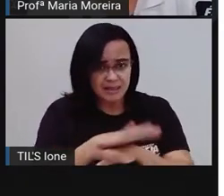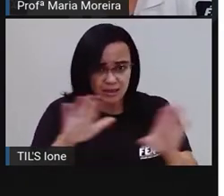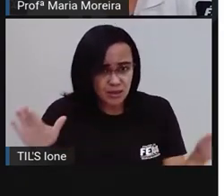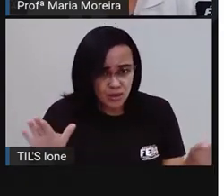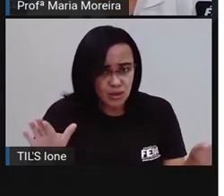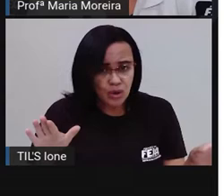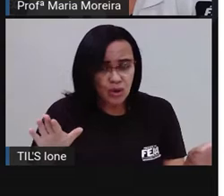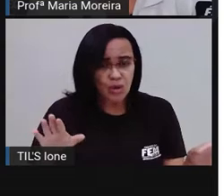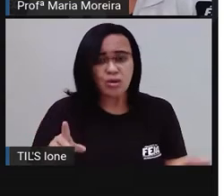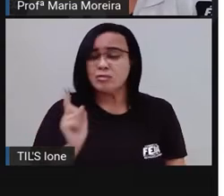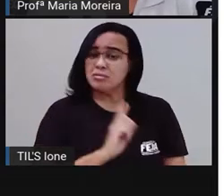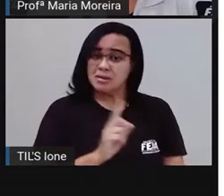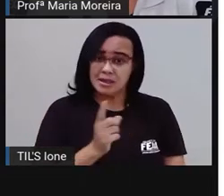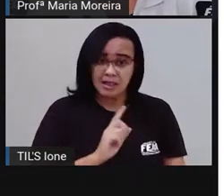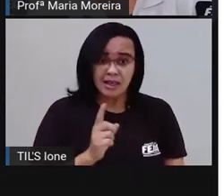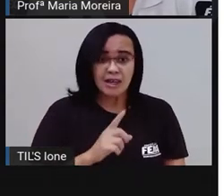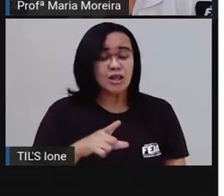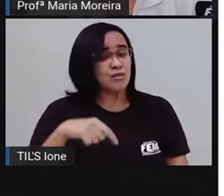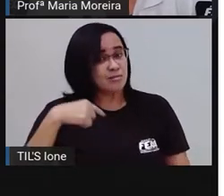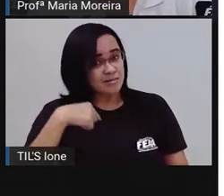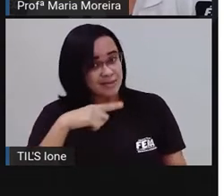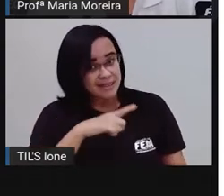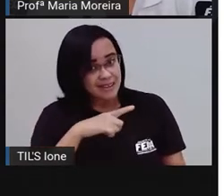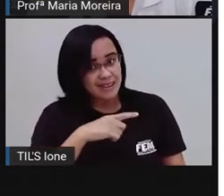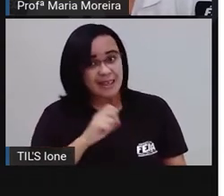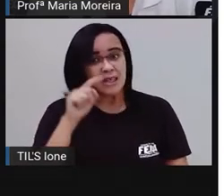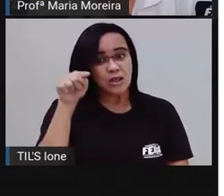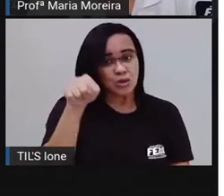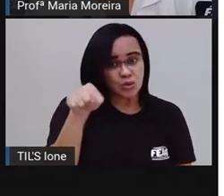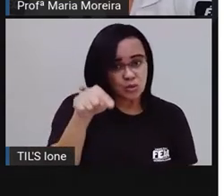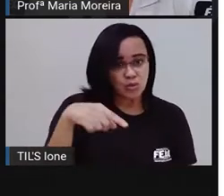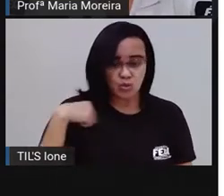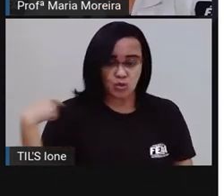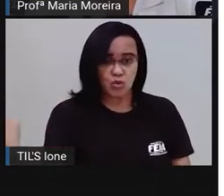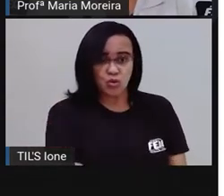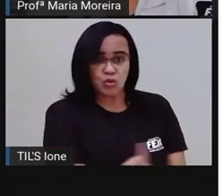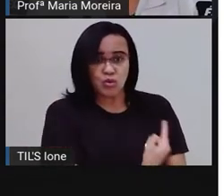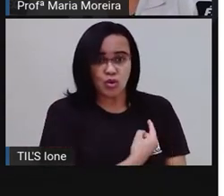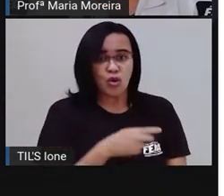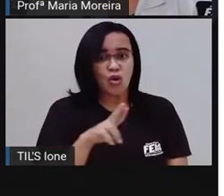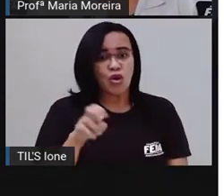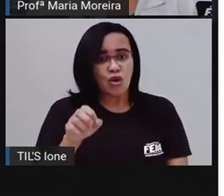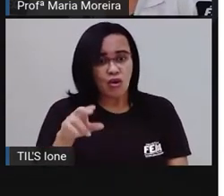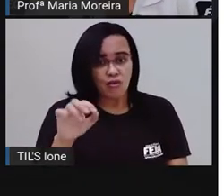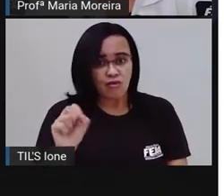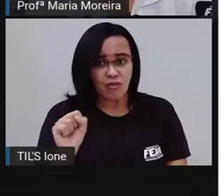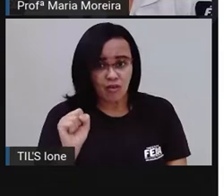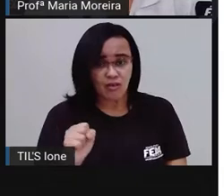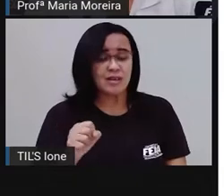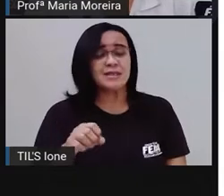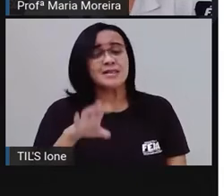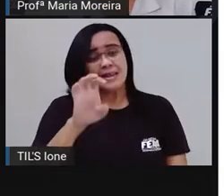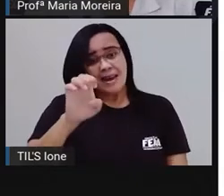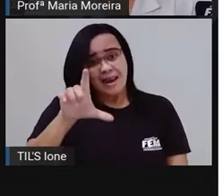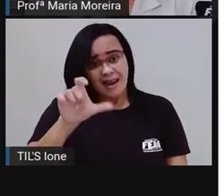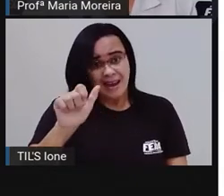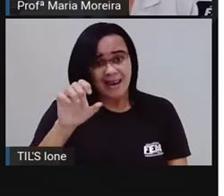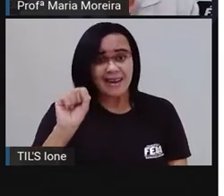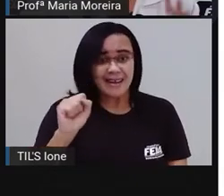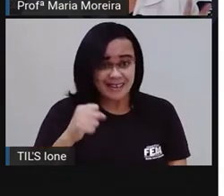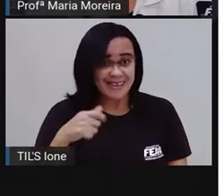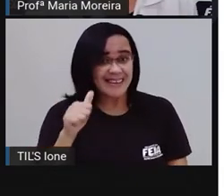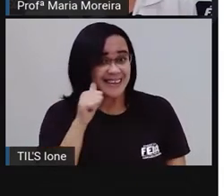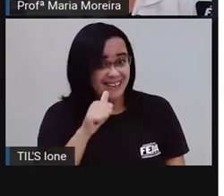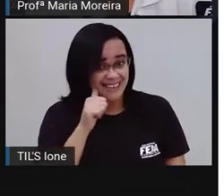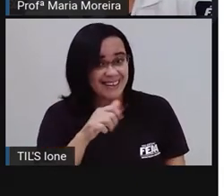elas, certo? E no decorrer da nossa aula, vamos aprender quando utilizar, né, qual a função aí, né,